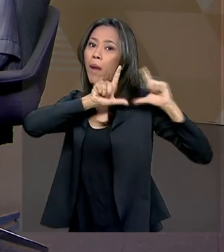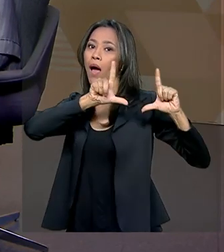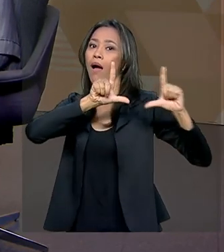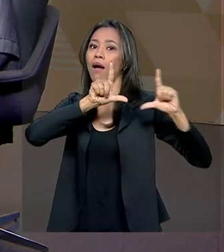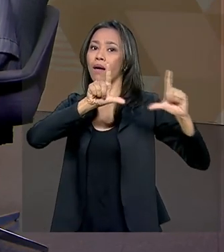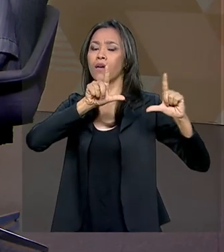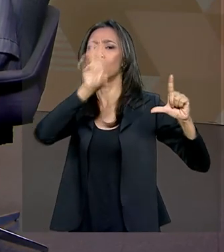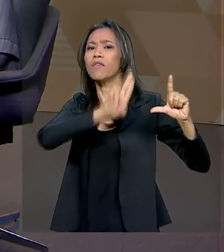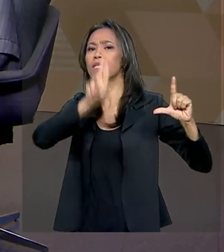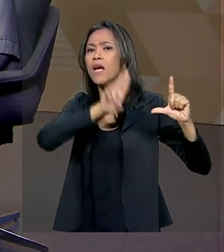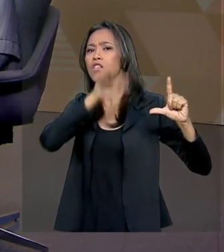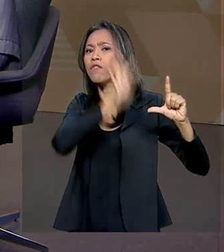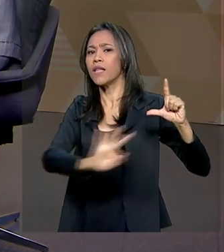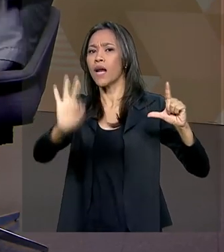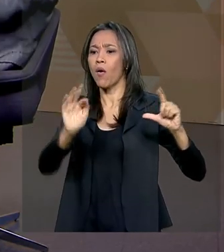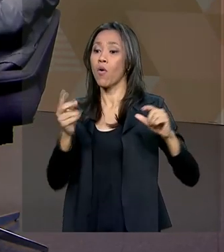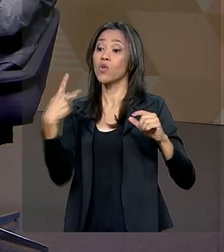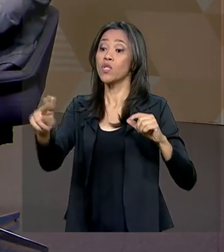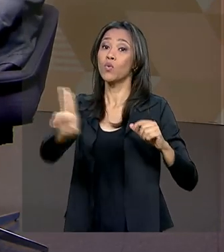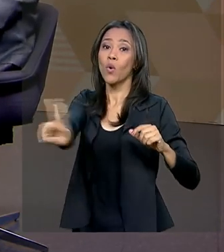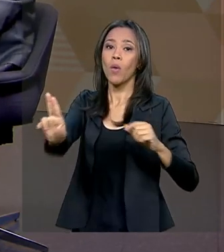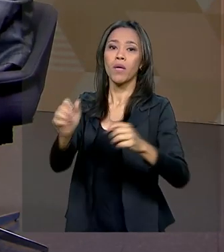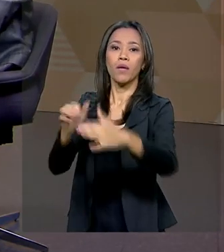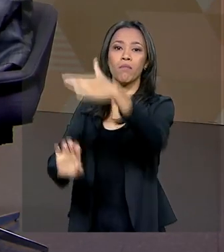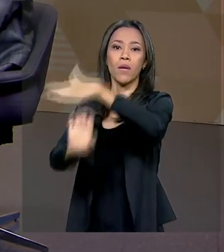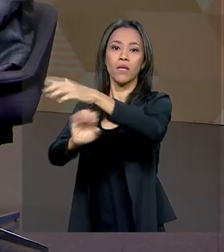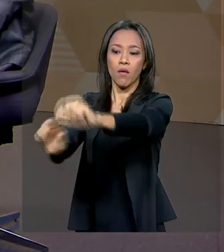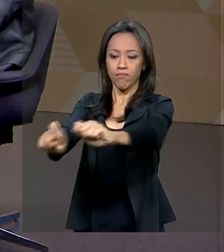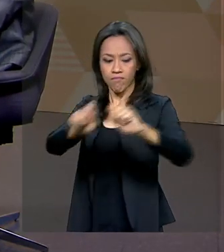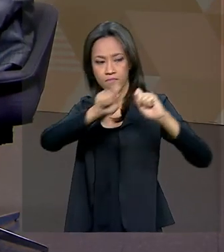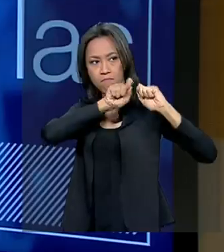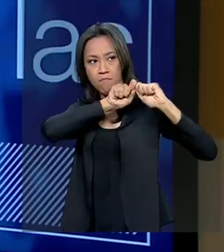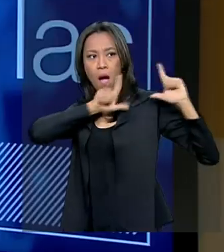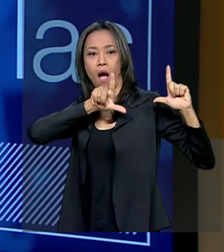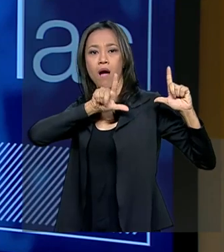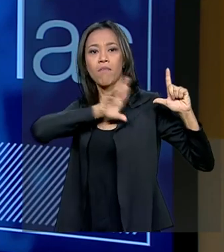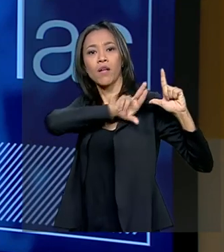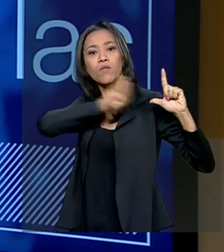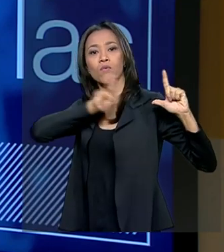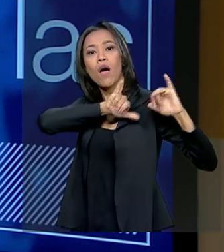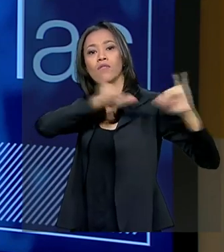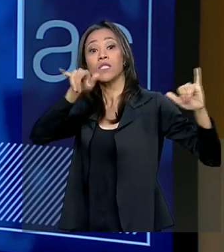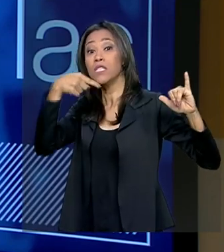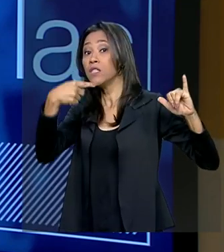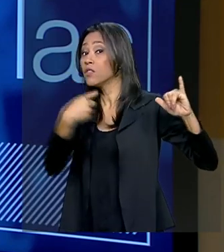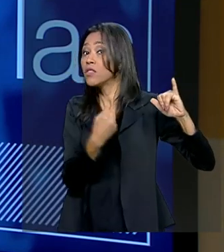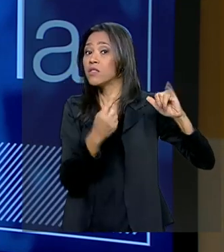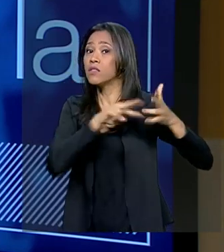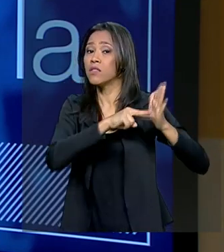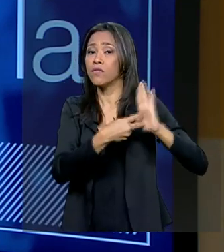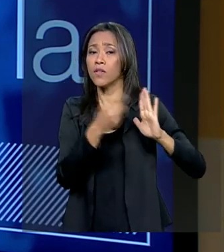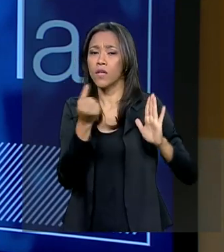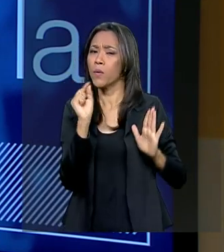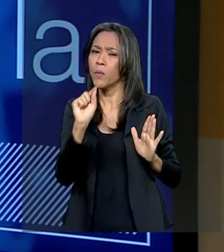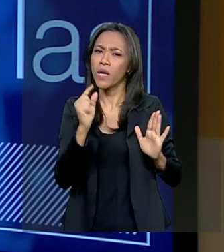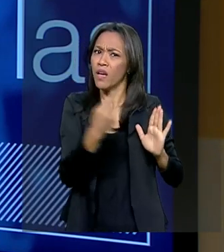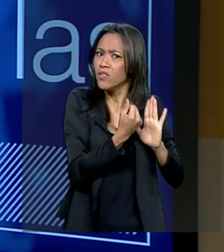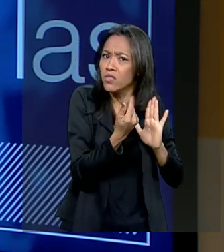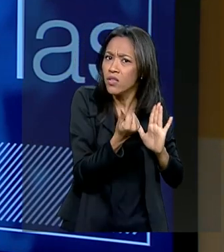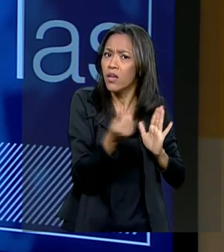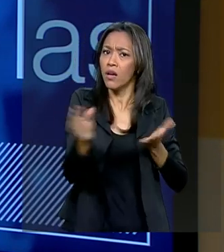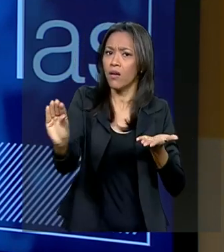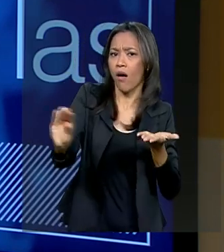de universidades federais, o nome delas. E isso vai representar dinheiro na veia da universidade. Isso vai dar um alívio